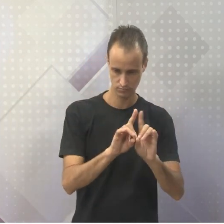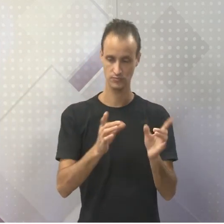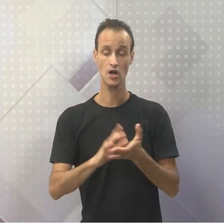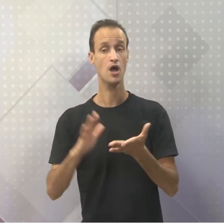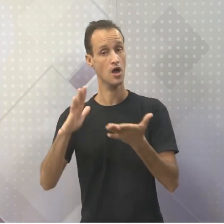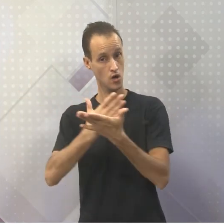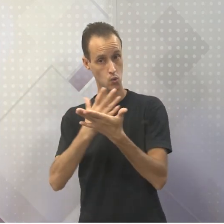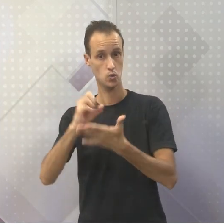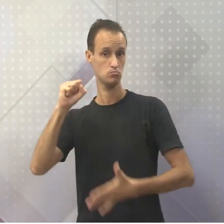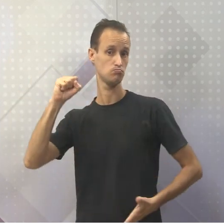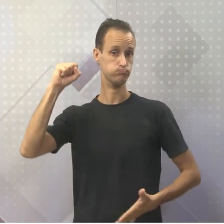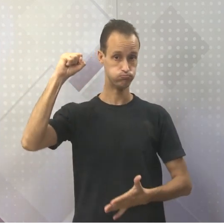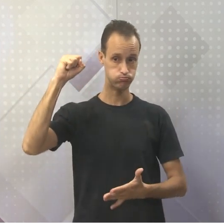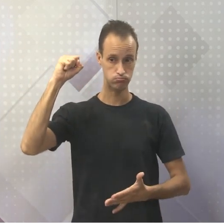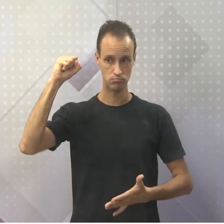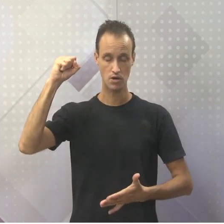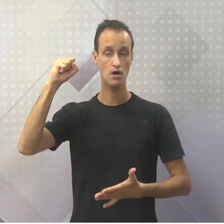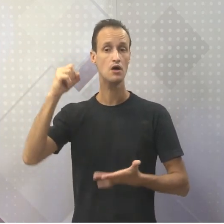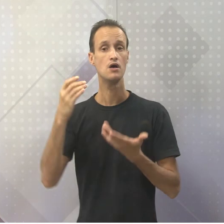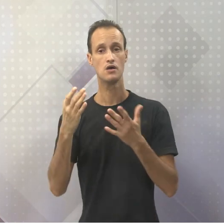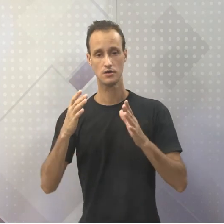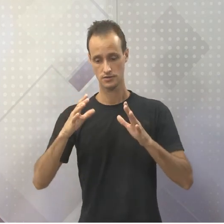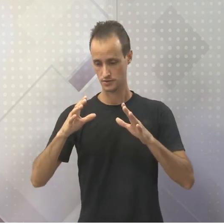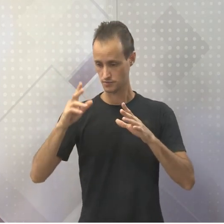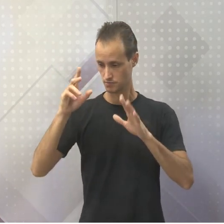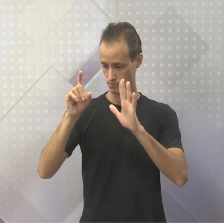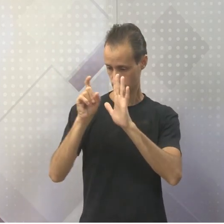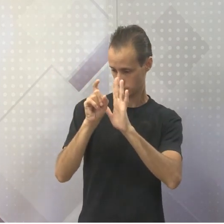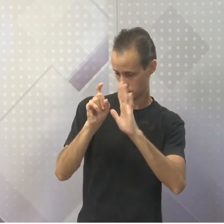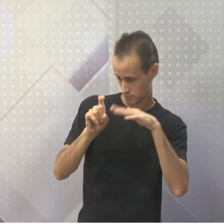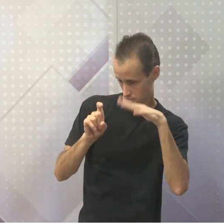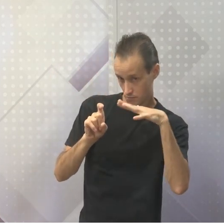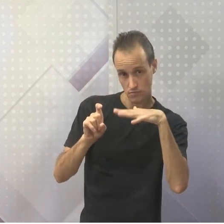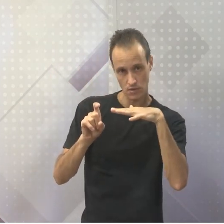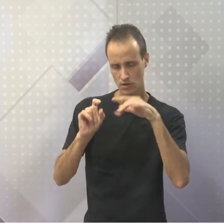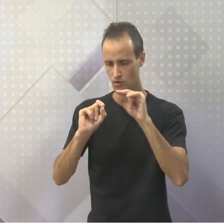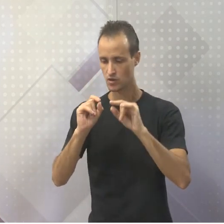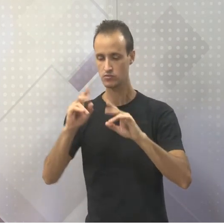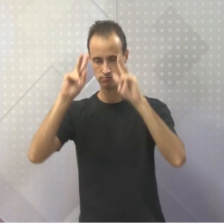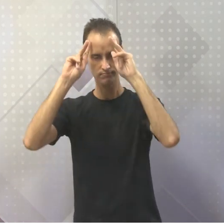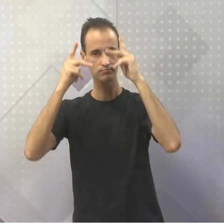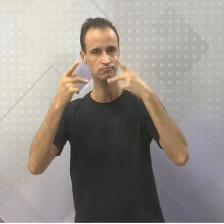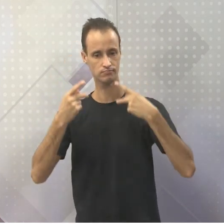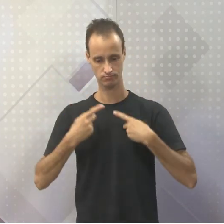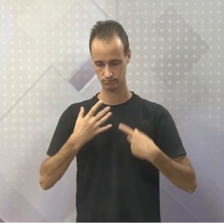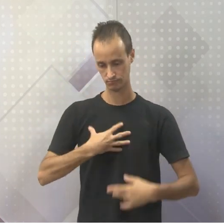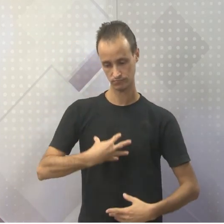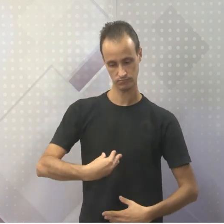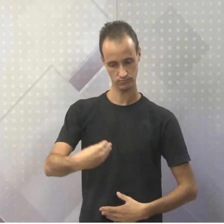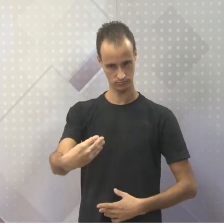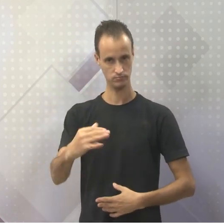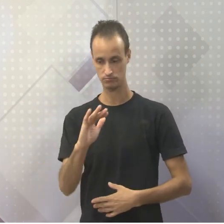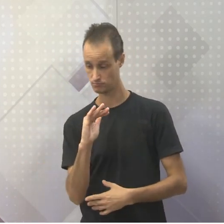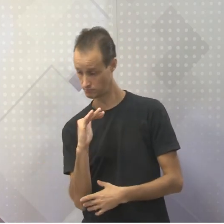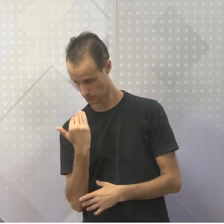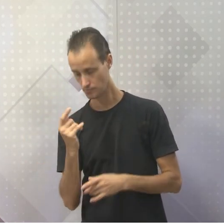grega eram filhos de deuses humanos. Os deuses diferentes de seus filhos eram imortais.